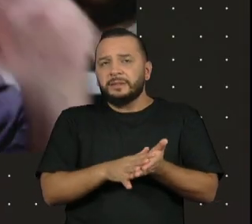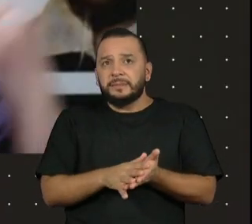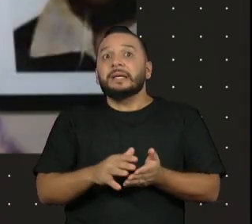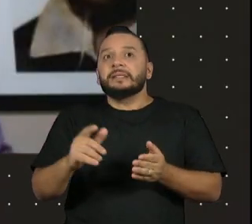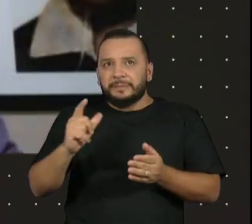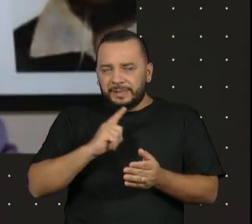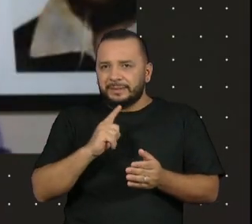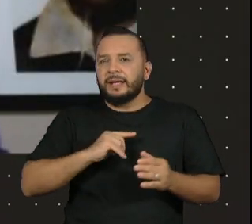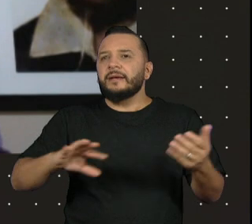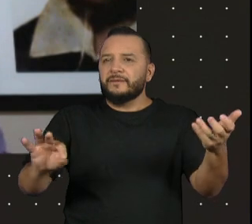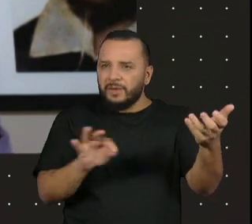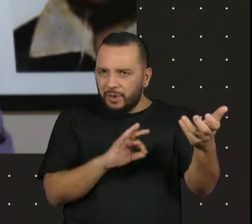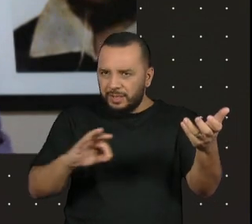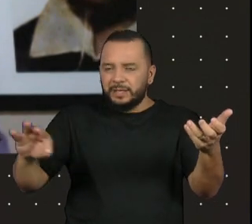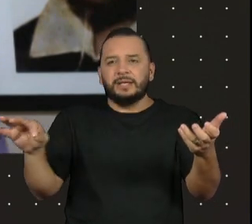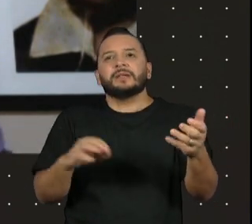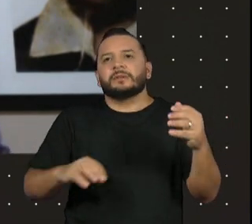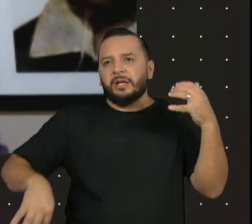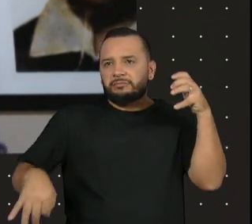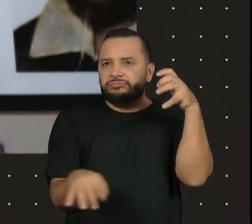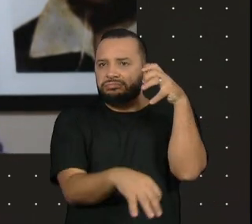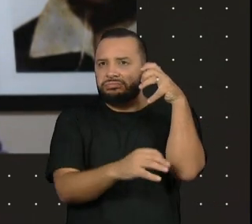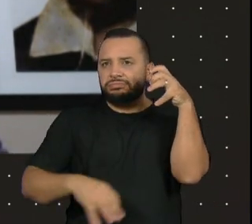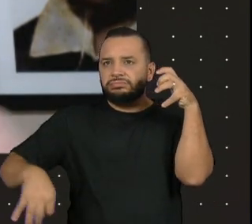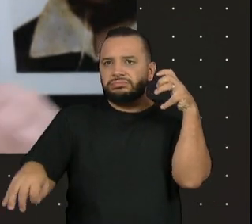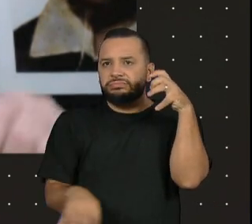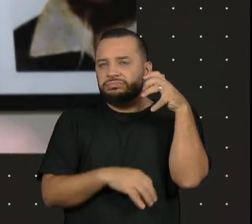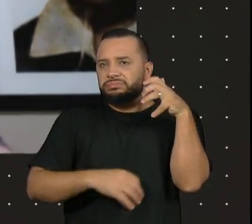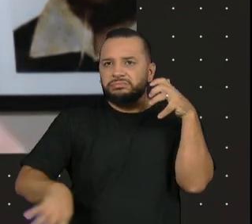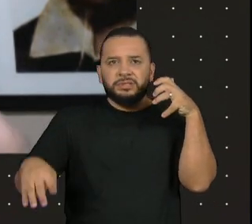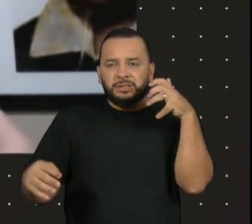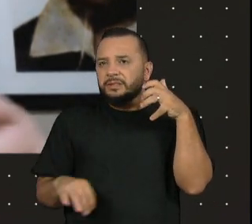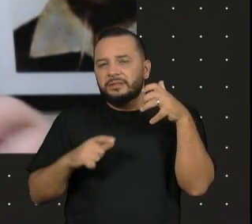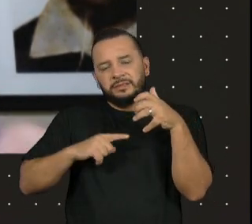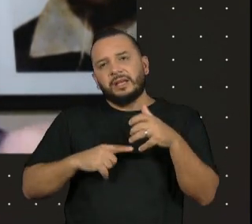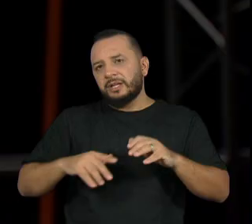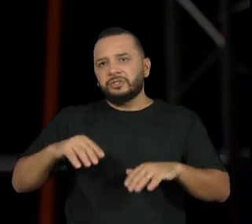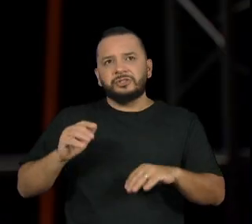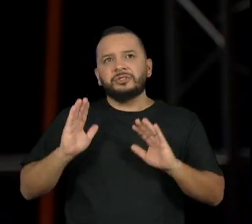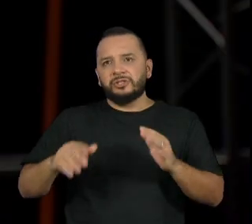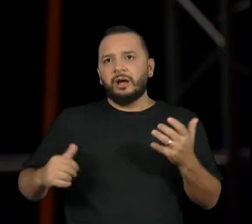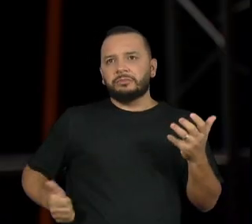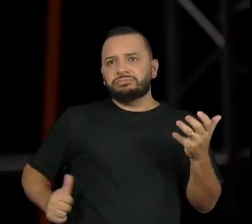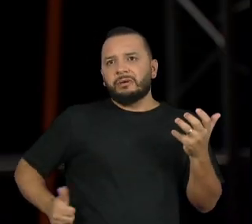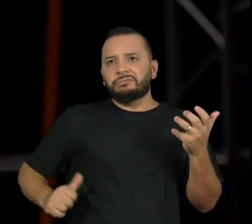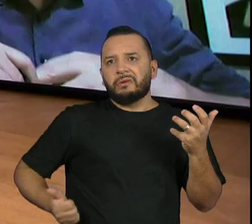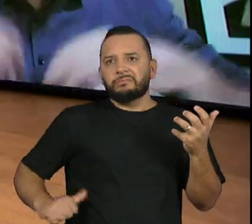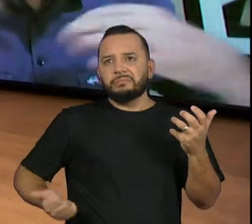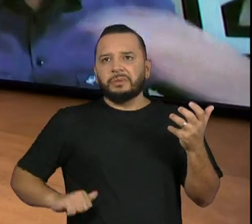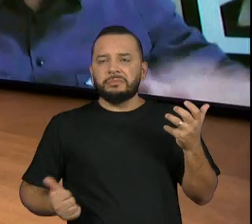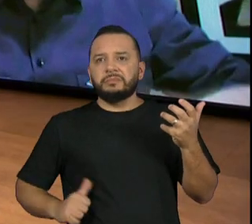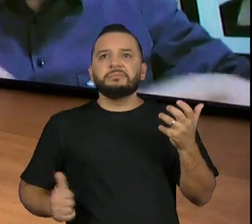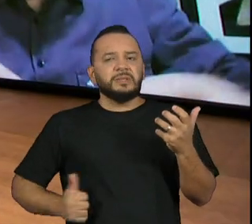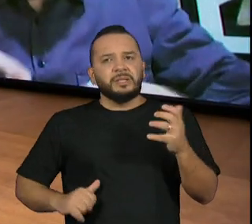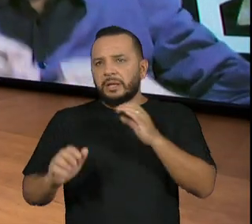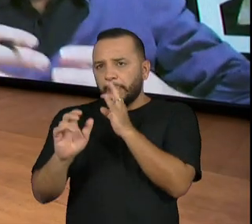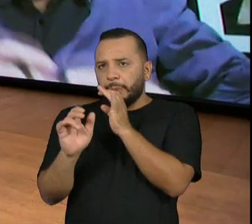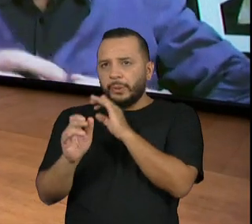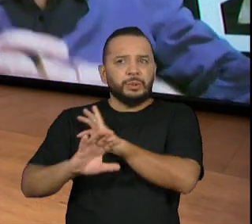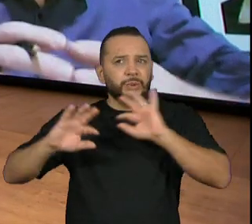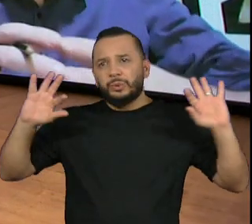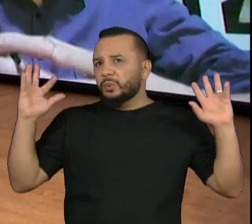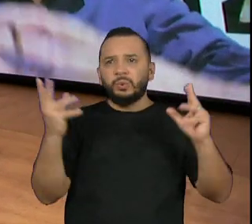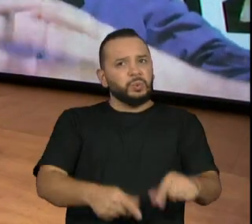ter o violino, vai ter o violoncello, vai ter o contrabaixo, vai ter a clarineta, vai ter os